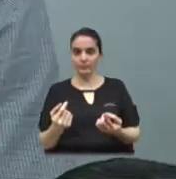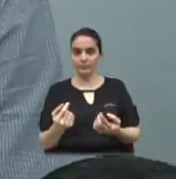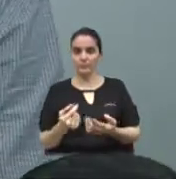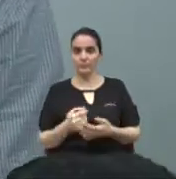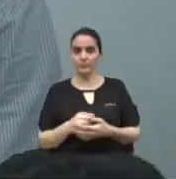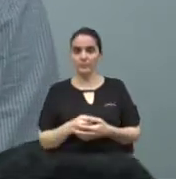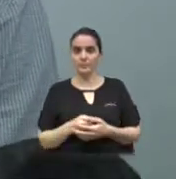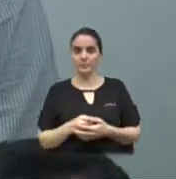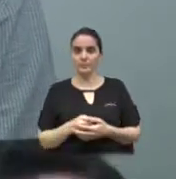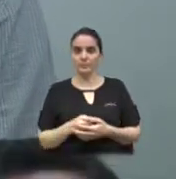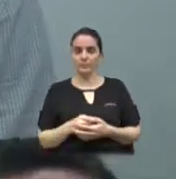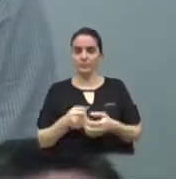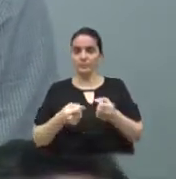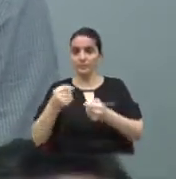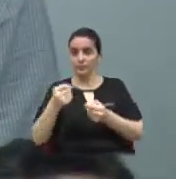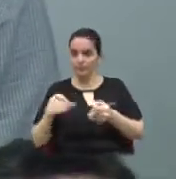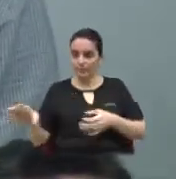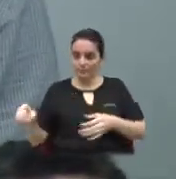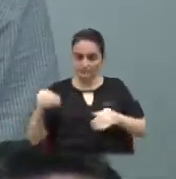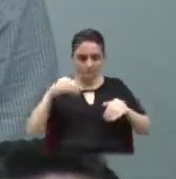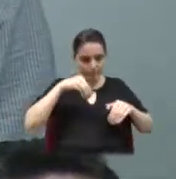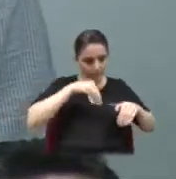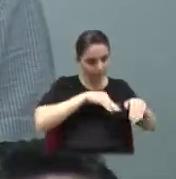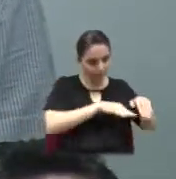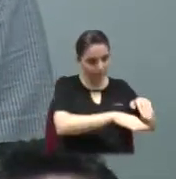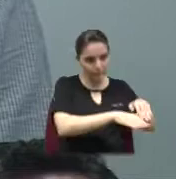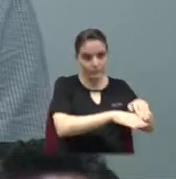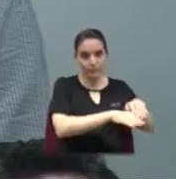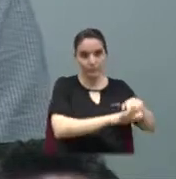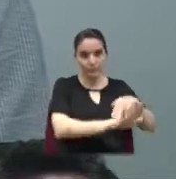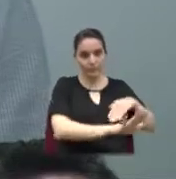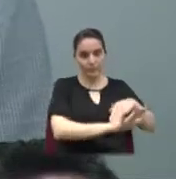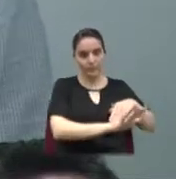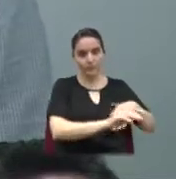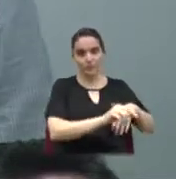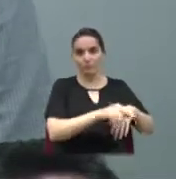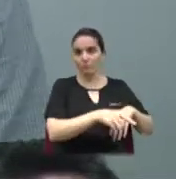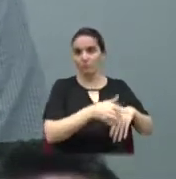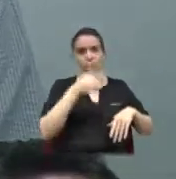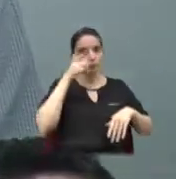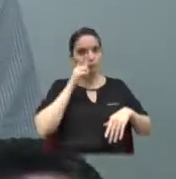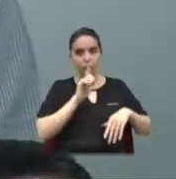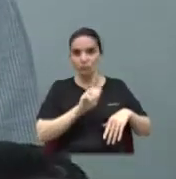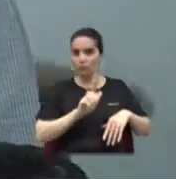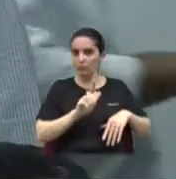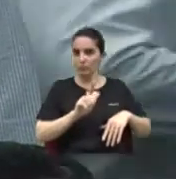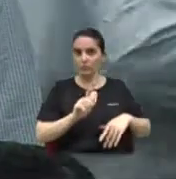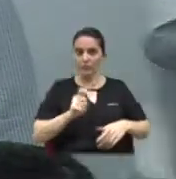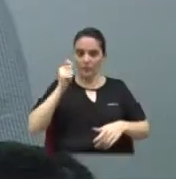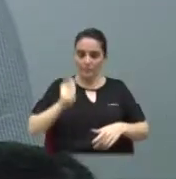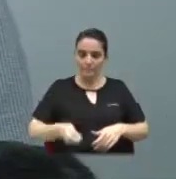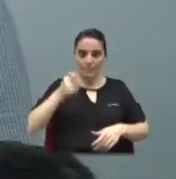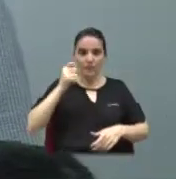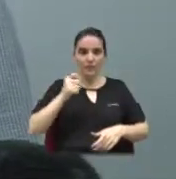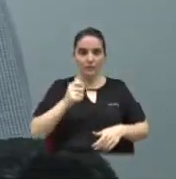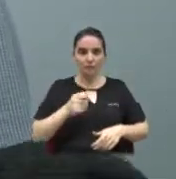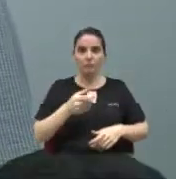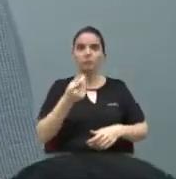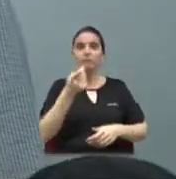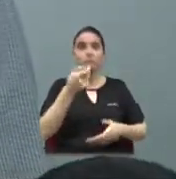automóvel e fica lá parado, aí não consegue. A parte do leilão é demorado, a parte de